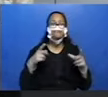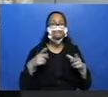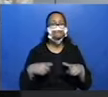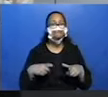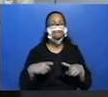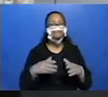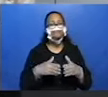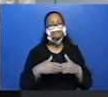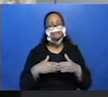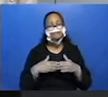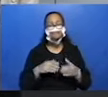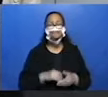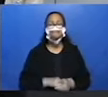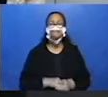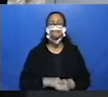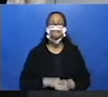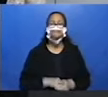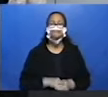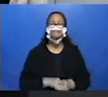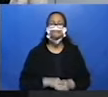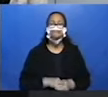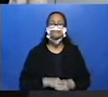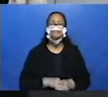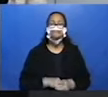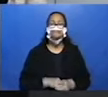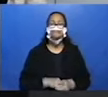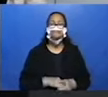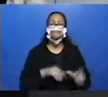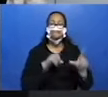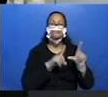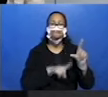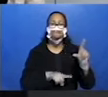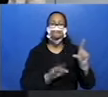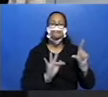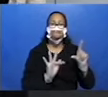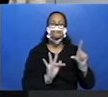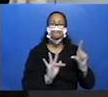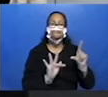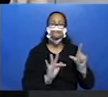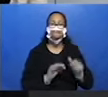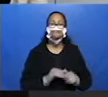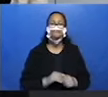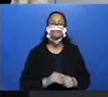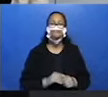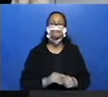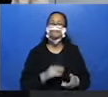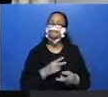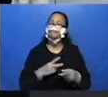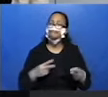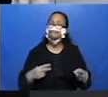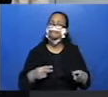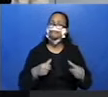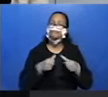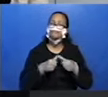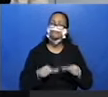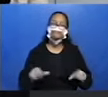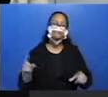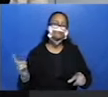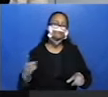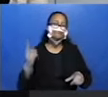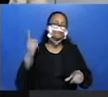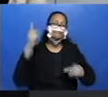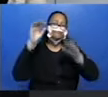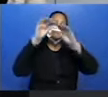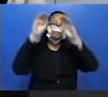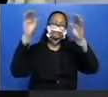Por favor. Agora aqui, ó. Na letra F. O objeto está no alto da estante.